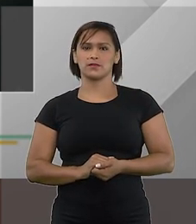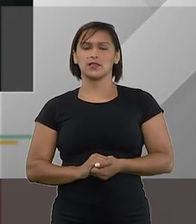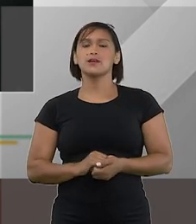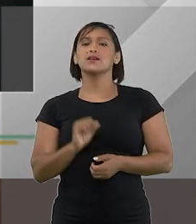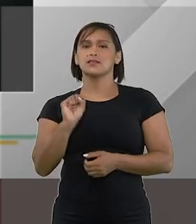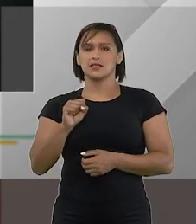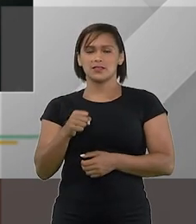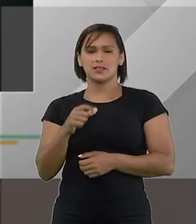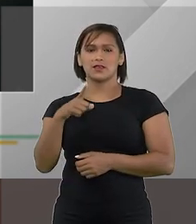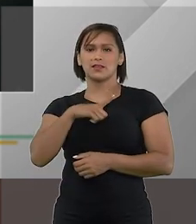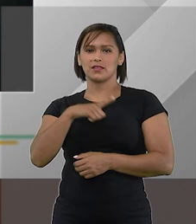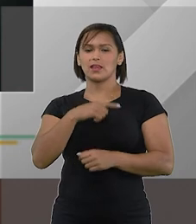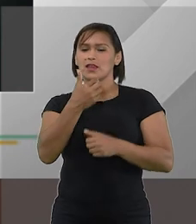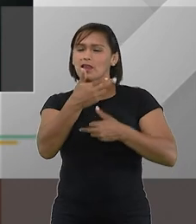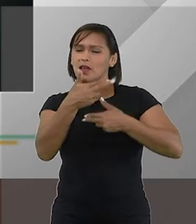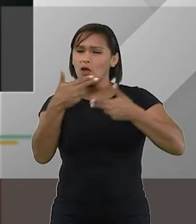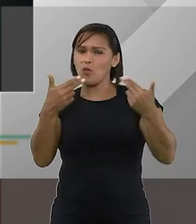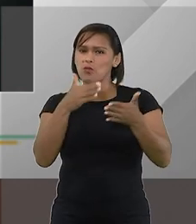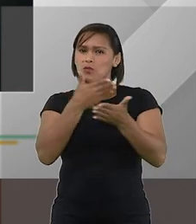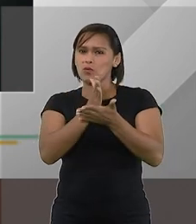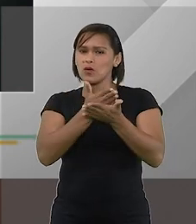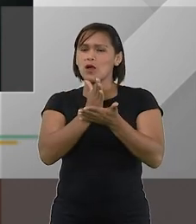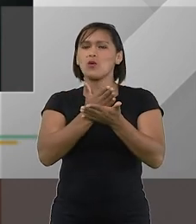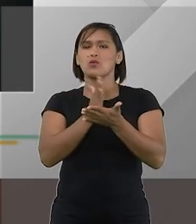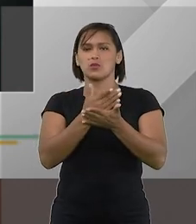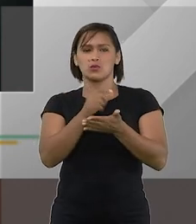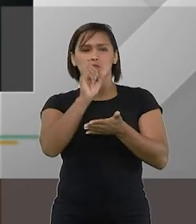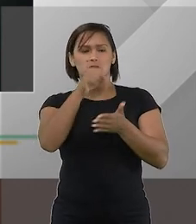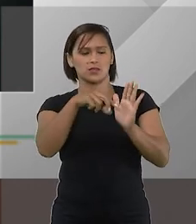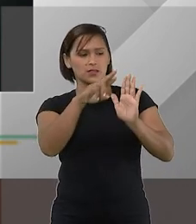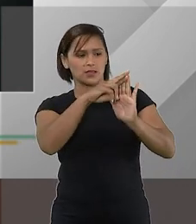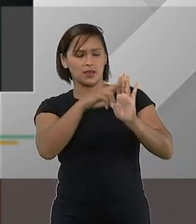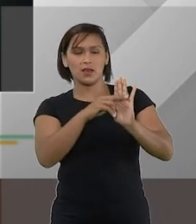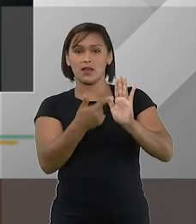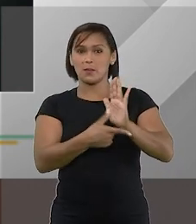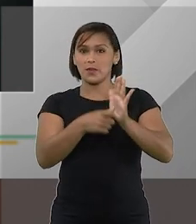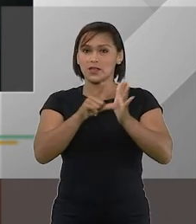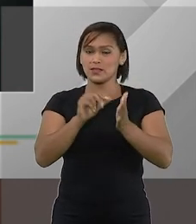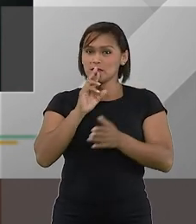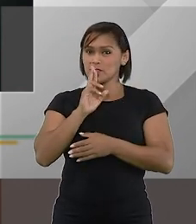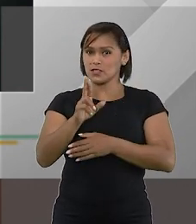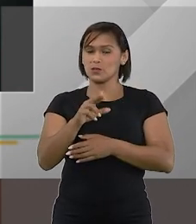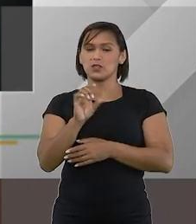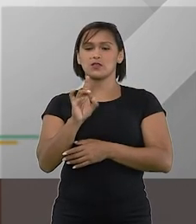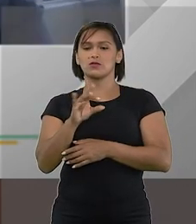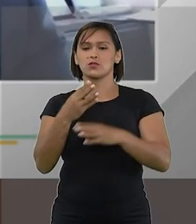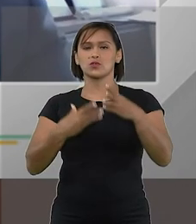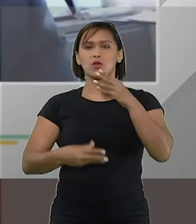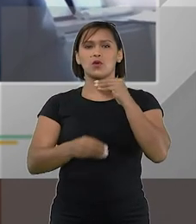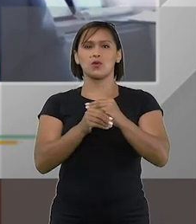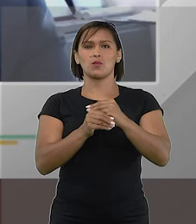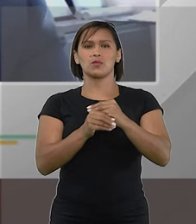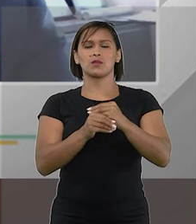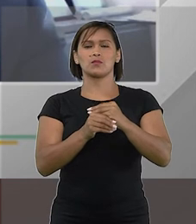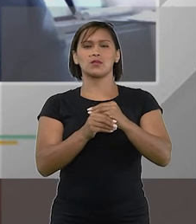tem tem tem tem alguns viu Fátima antes de responder a sua pergunta só vou